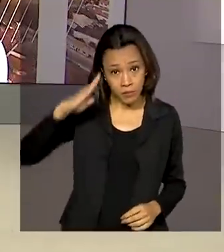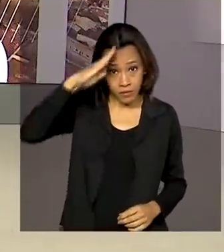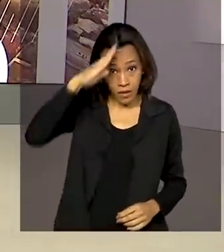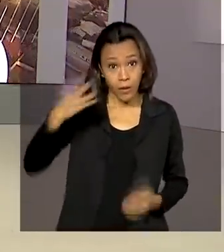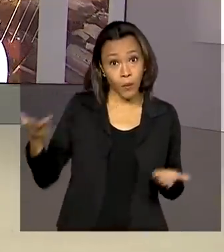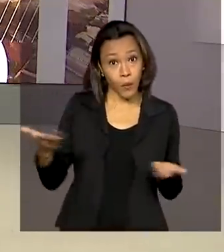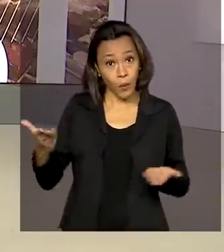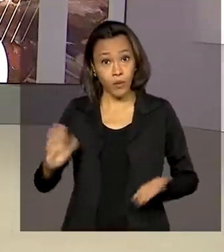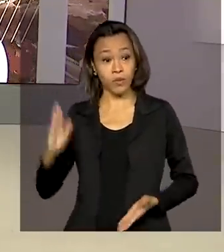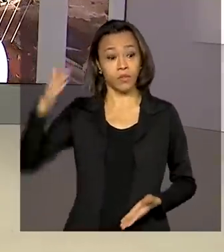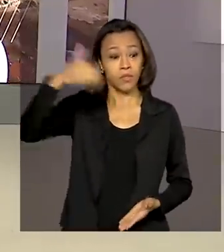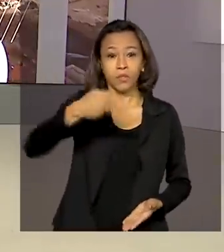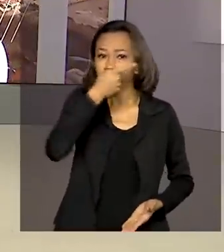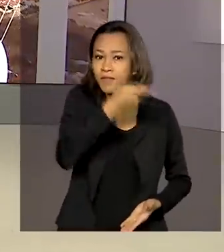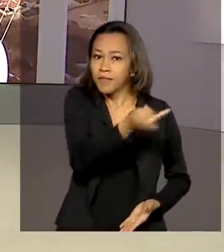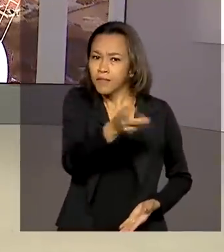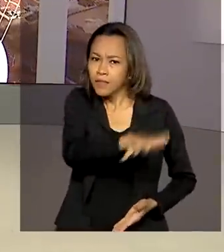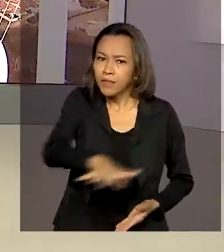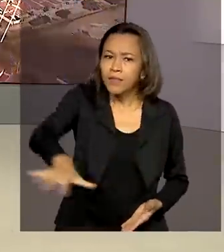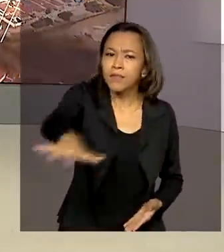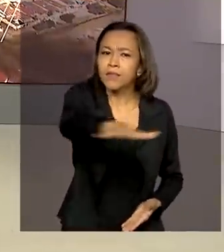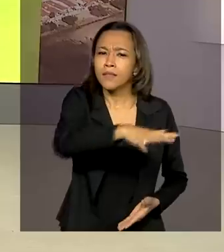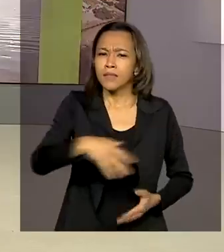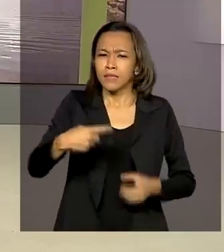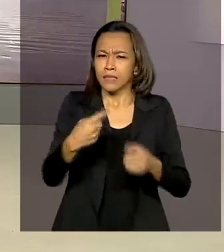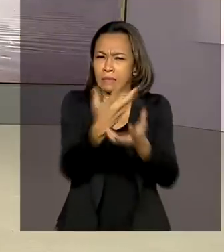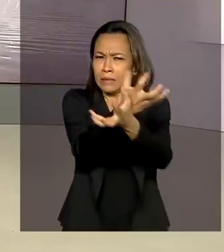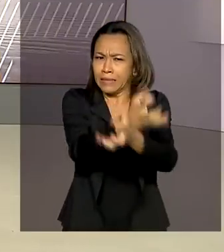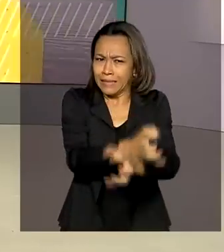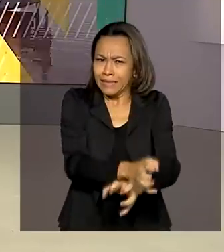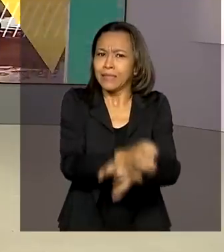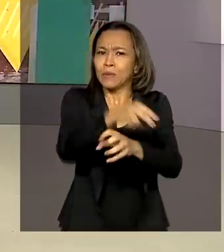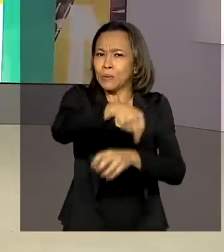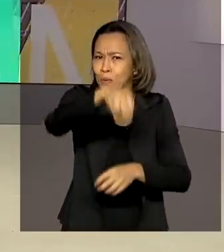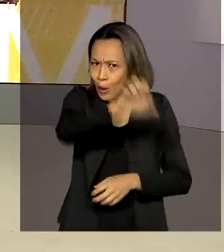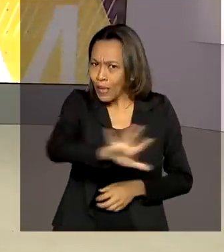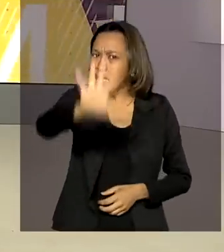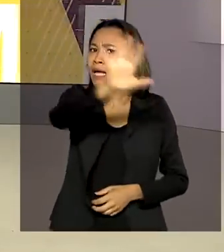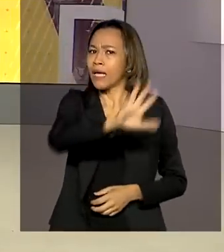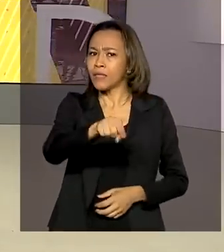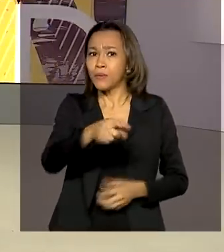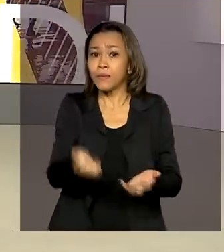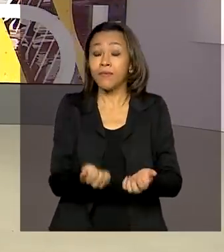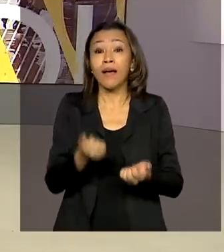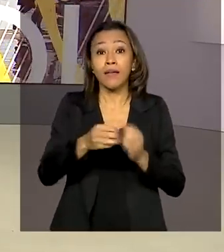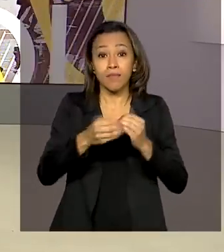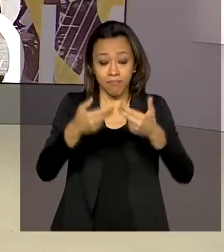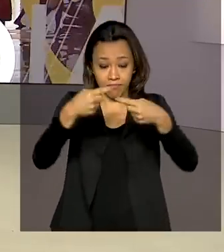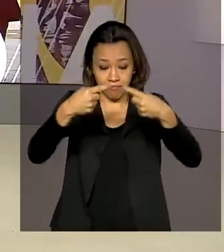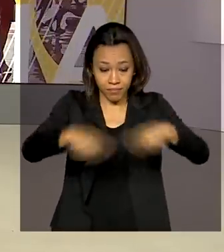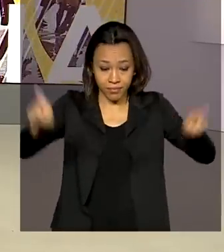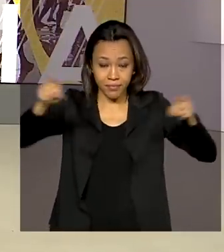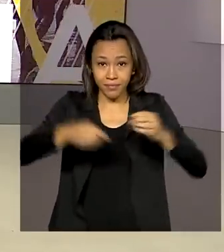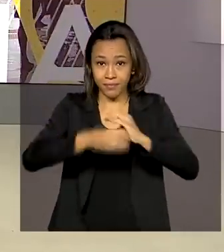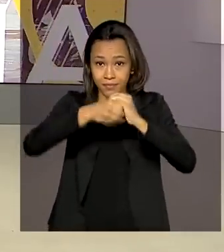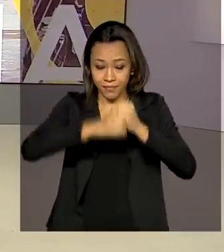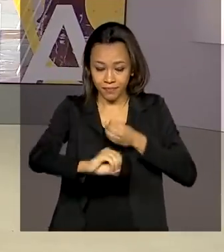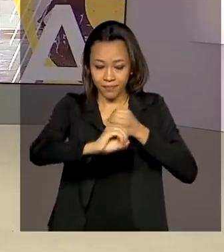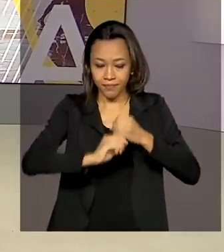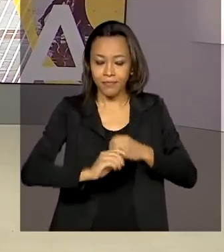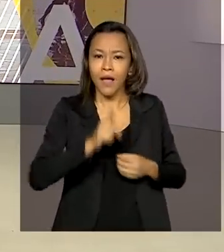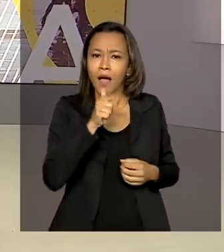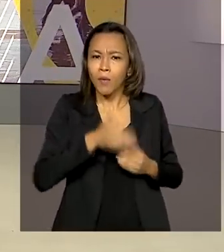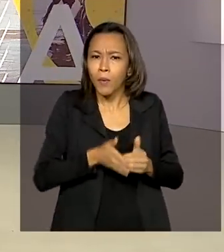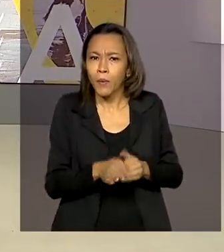visita hoje a região do semiárido nordestino. Ele vai inaugurar mais uma etapa da adutora do PAGEU na cidade de São